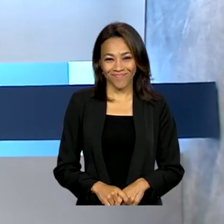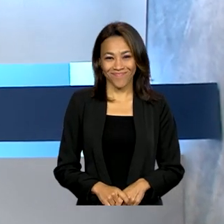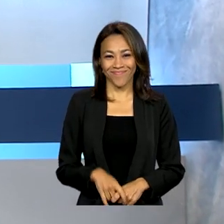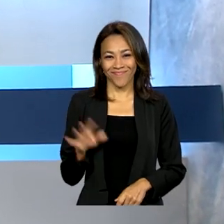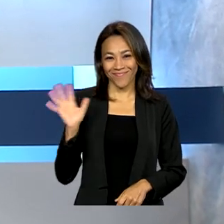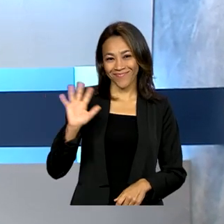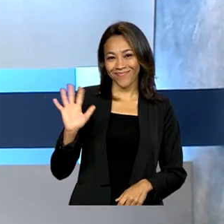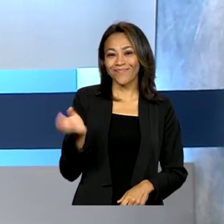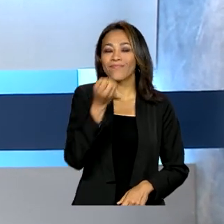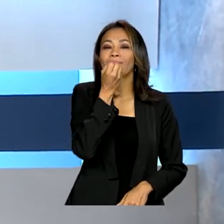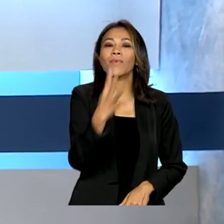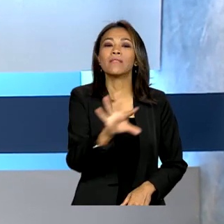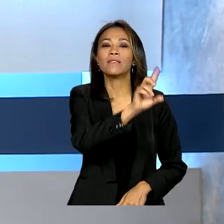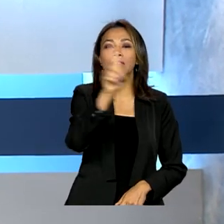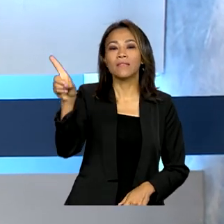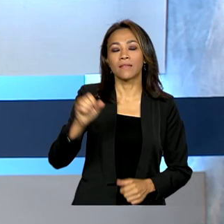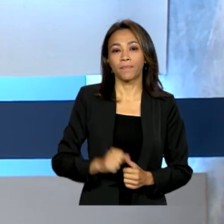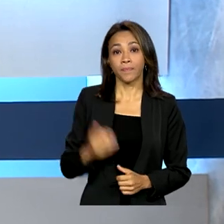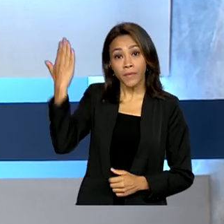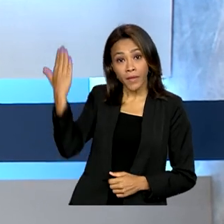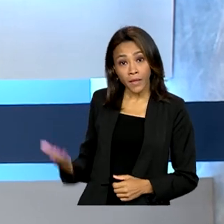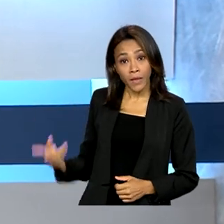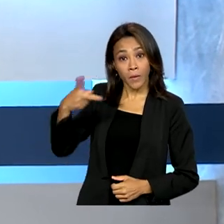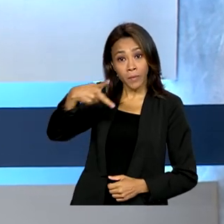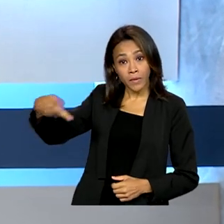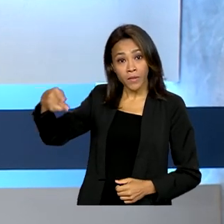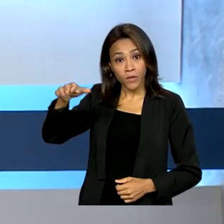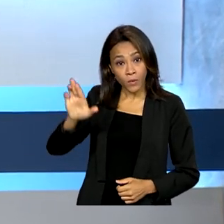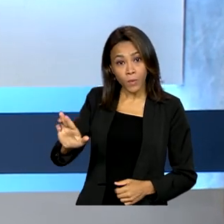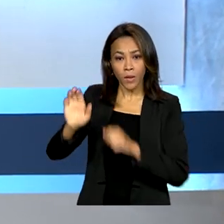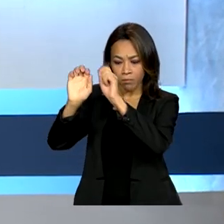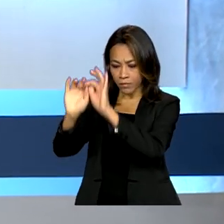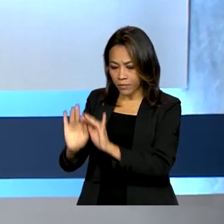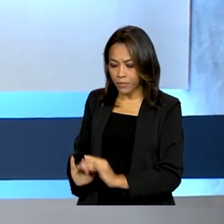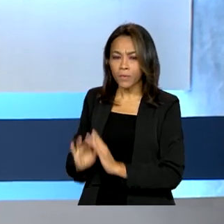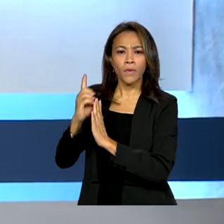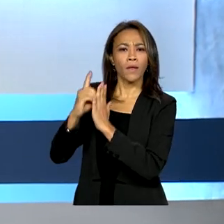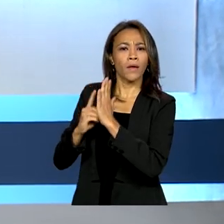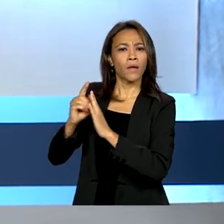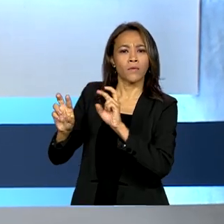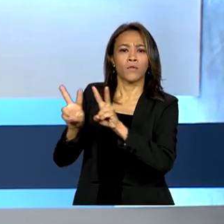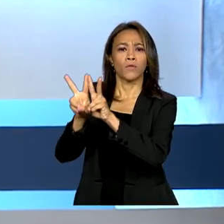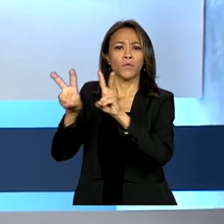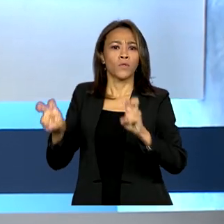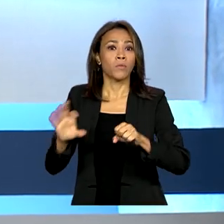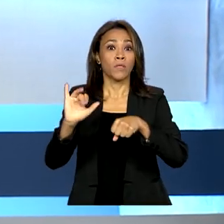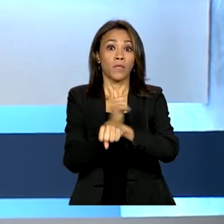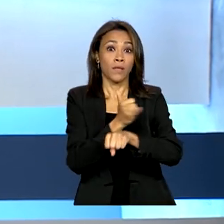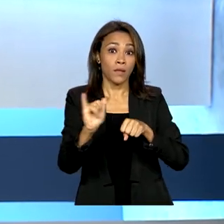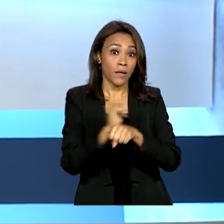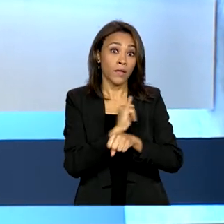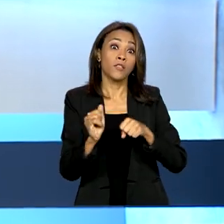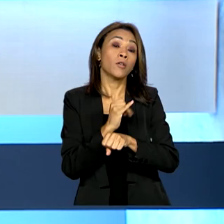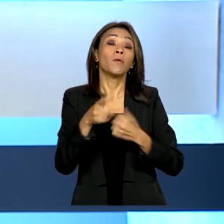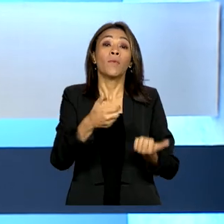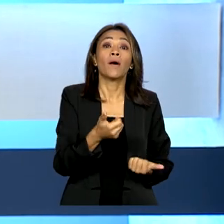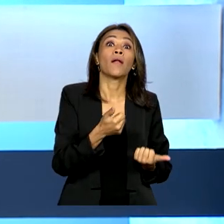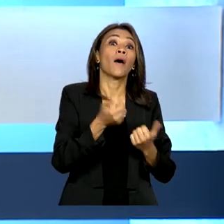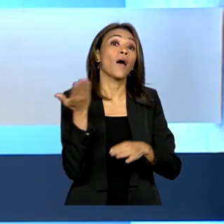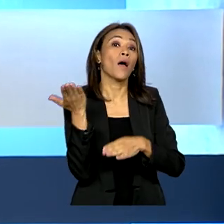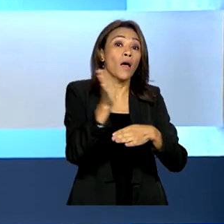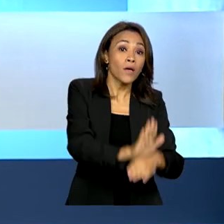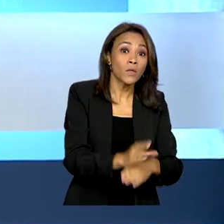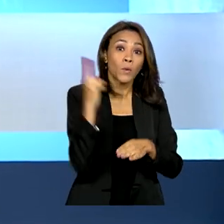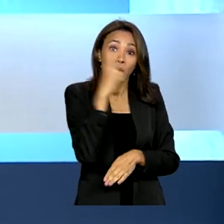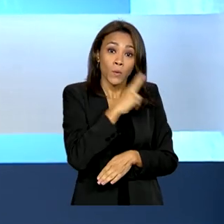Olá, bom dia pra você. O presidente Lula edita decreto com medidas para enfrentar a emergência em saúde pública do